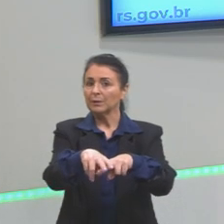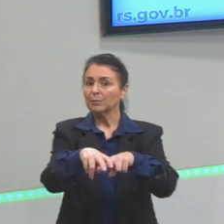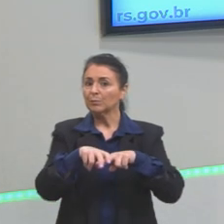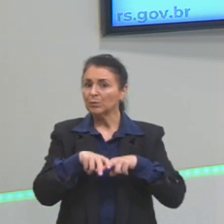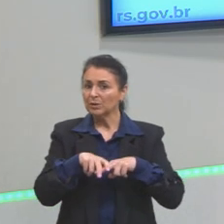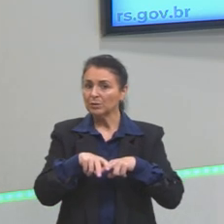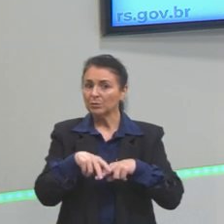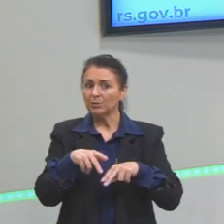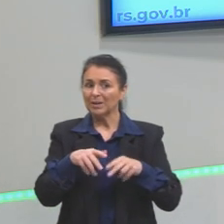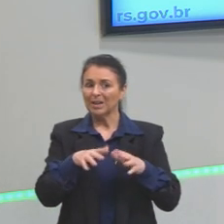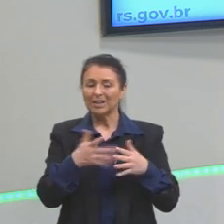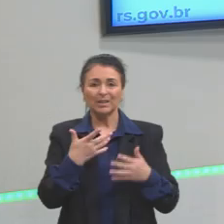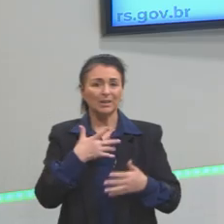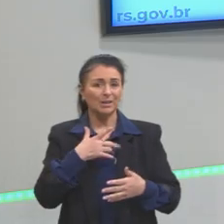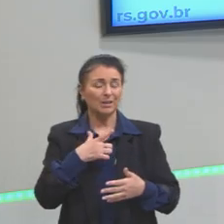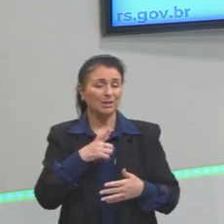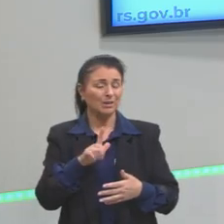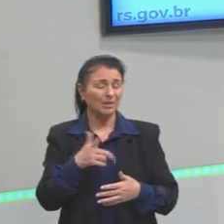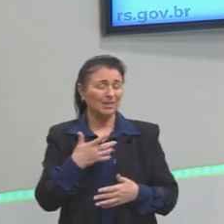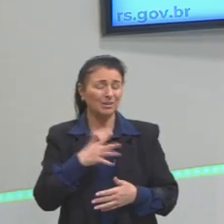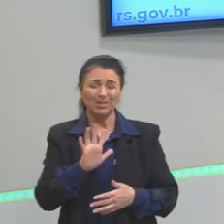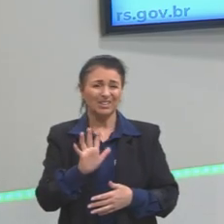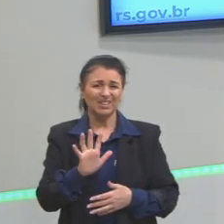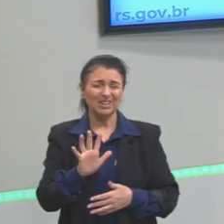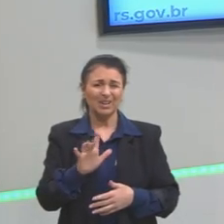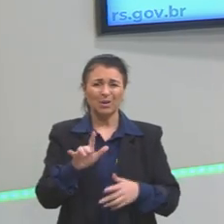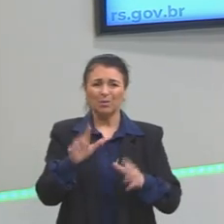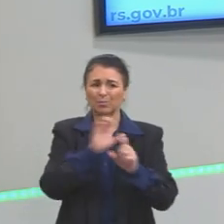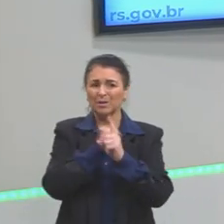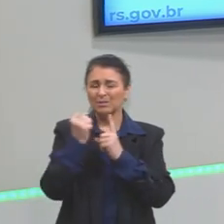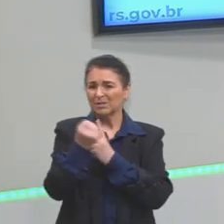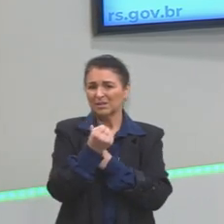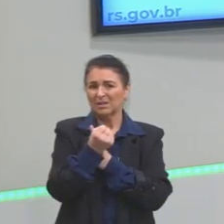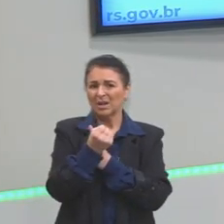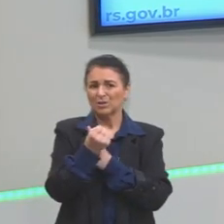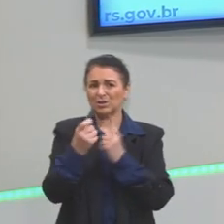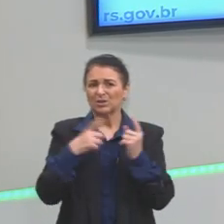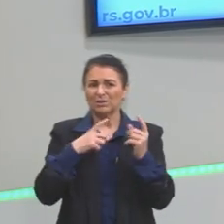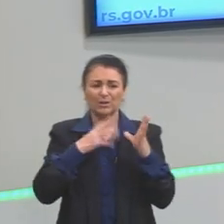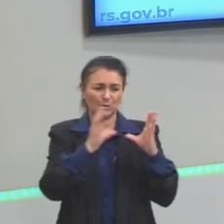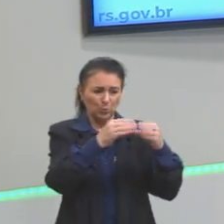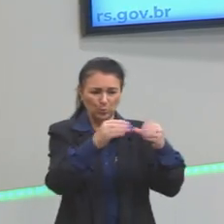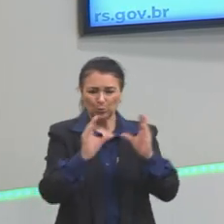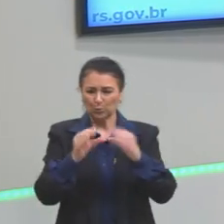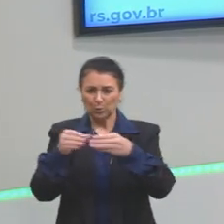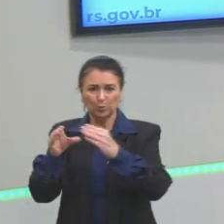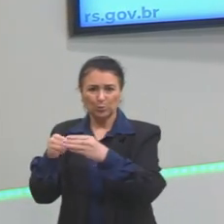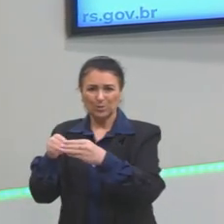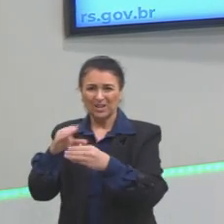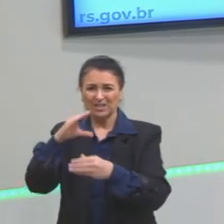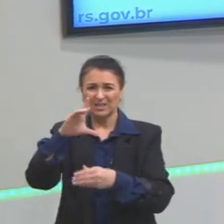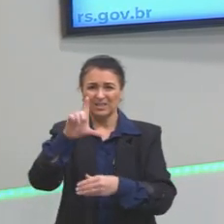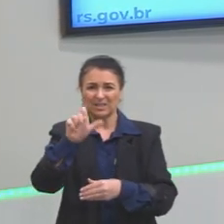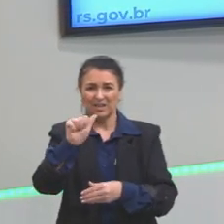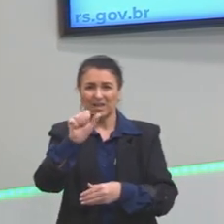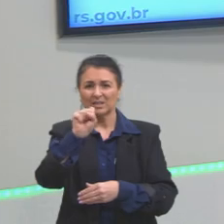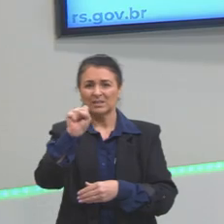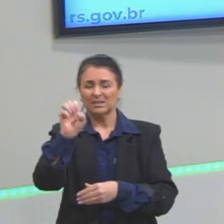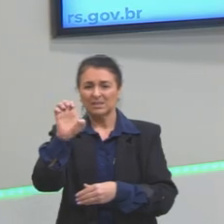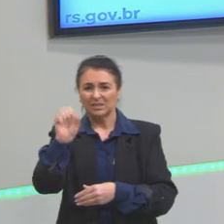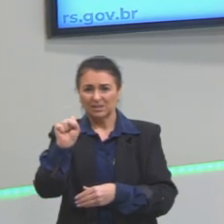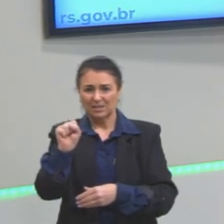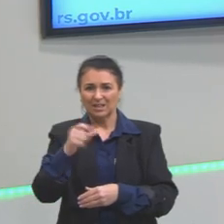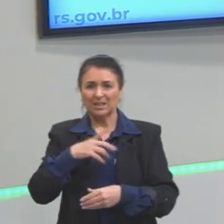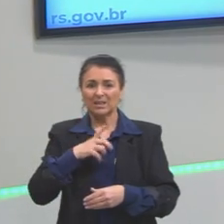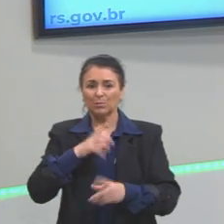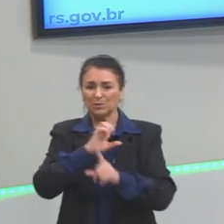sem classes. O sonho dele era através do socialismo e depois com o comunismo, onde haveria uma sociedade sem